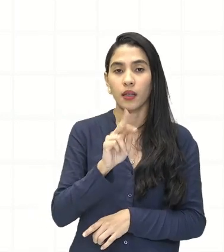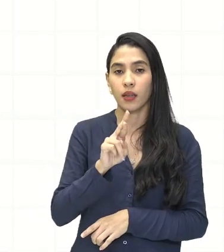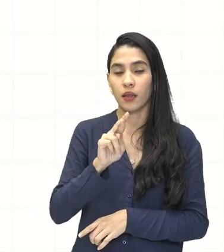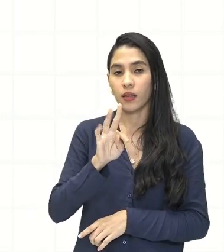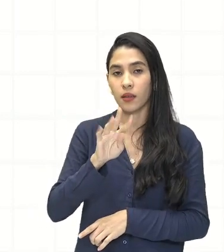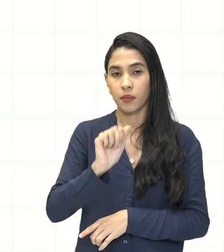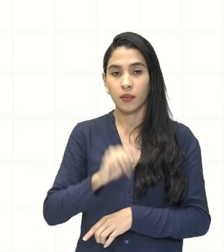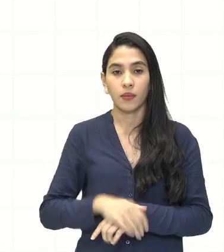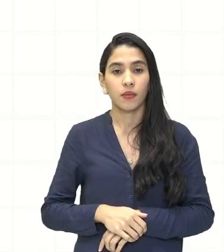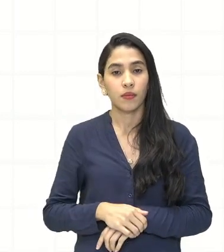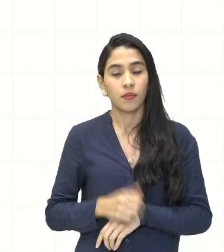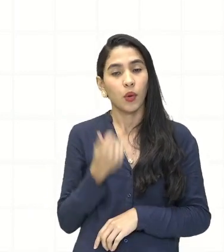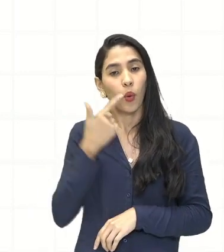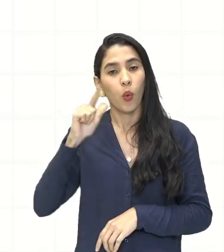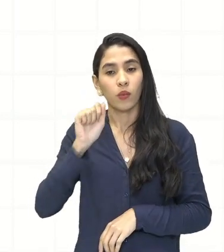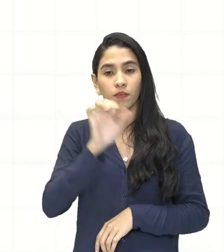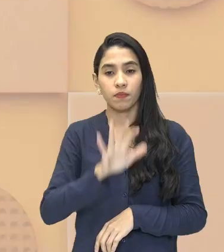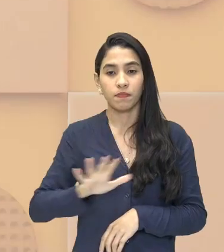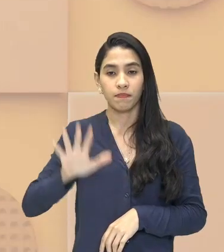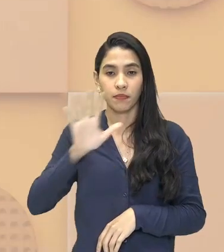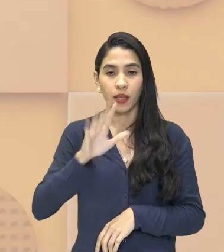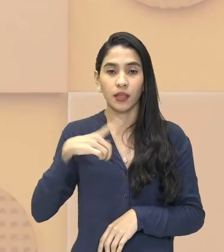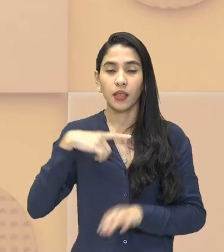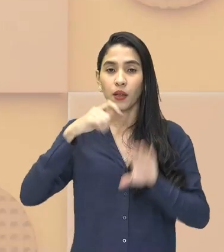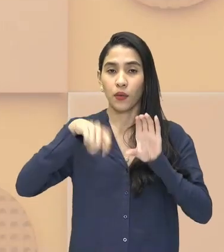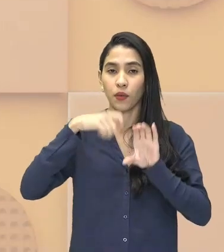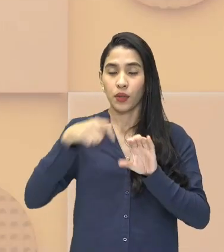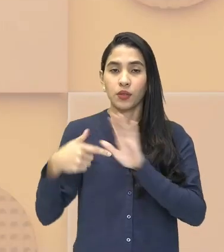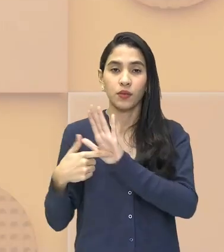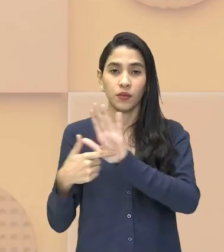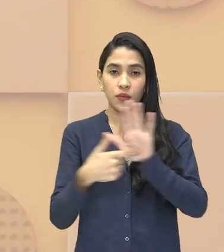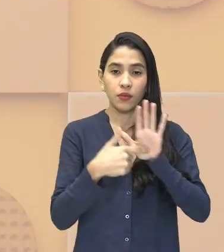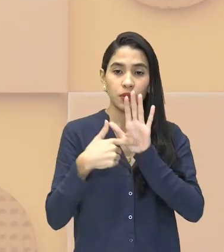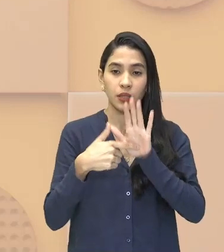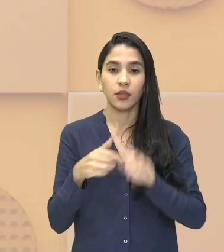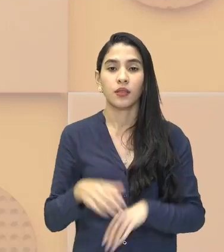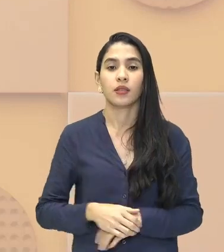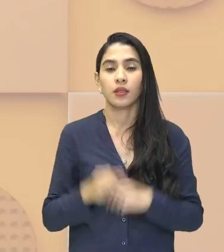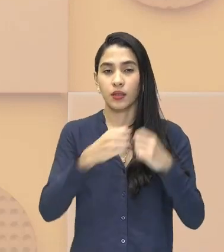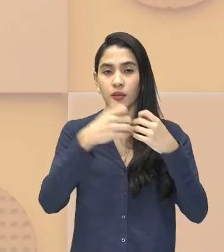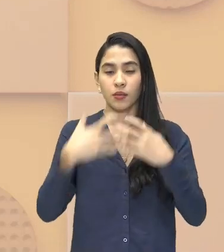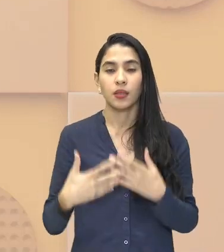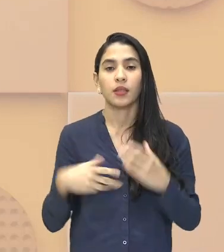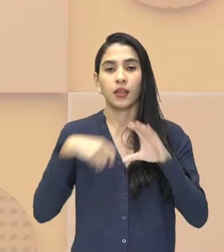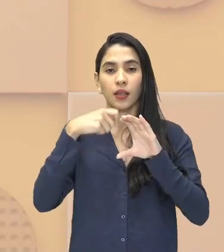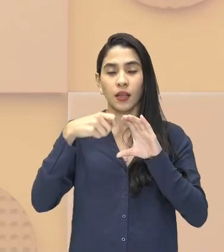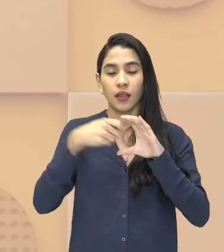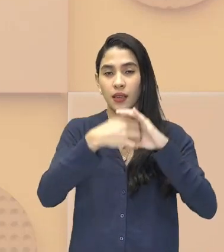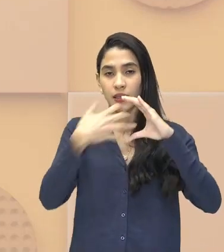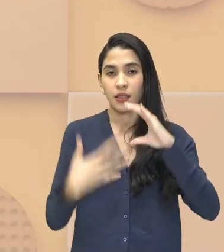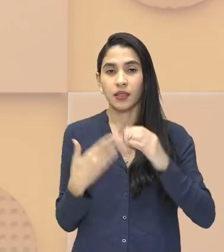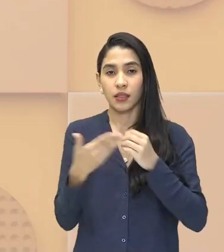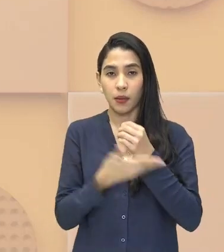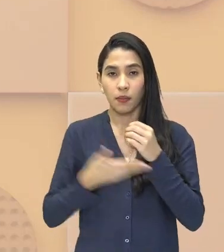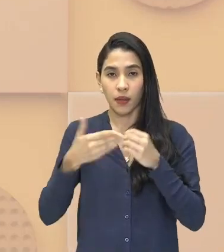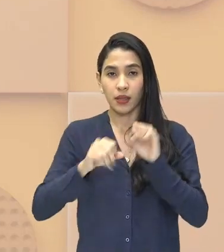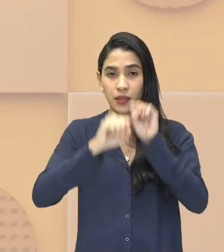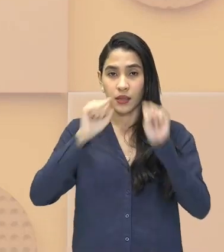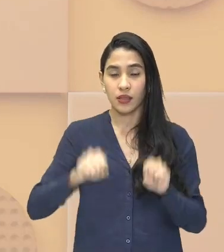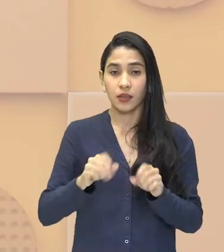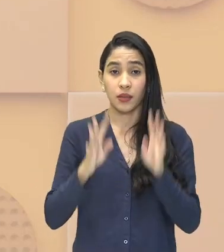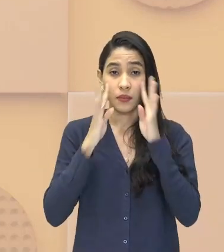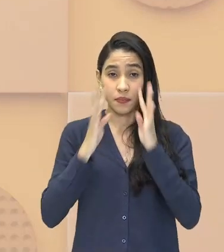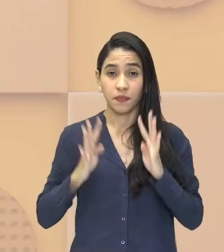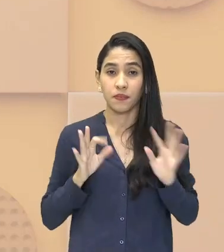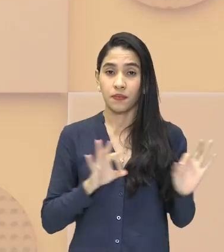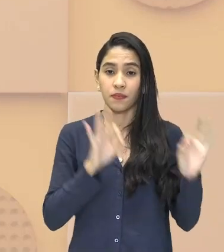nossa próxima imagem, que nós trouxemos um vídeo para vocês, em que fala dessas características básicas do mercantilismo. Prestem